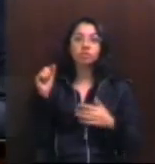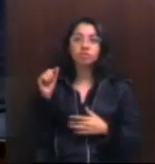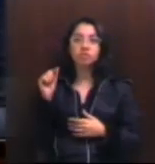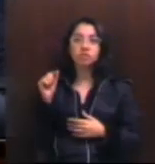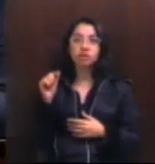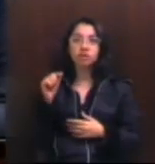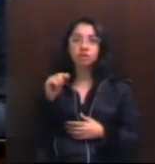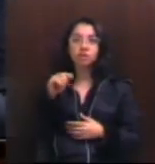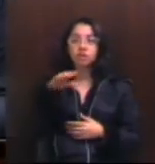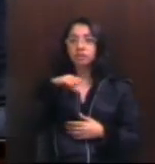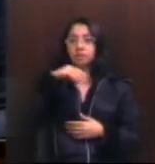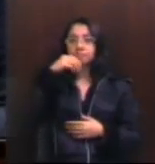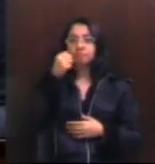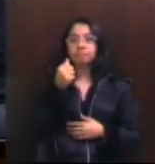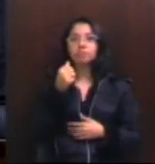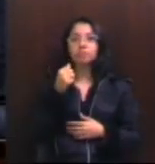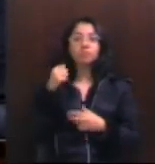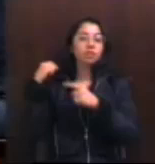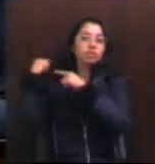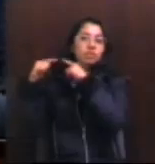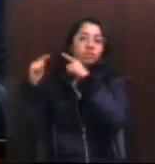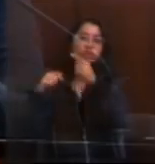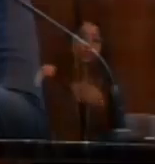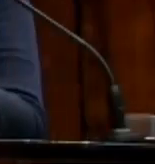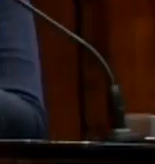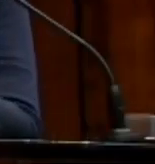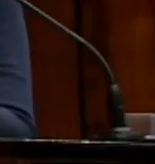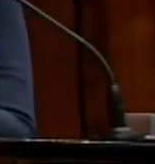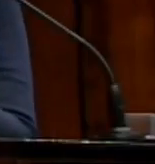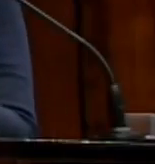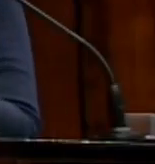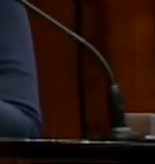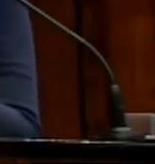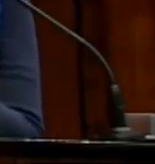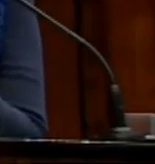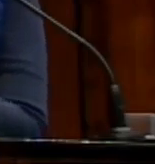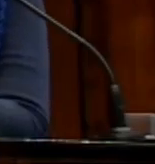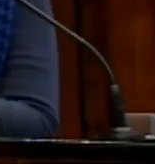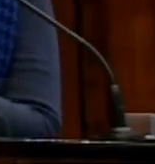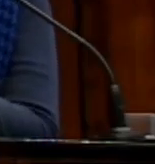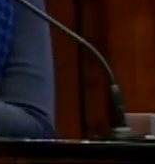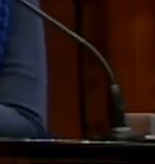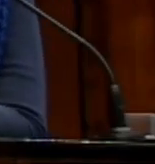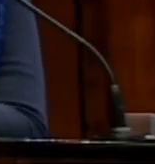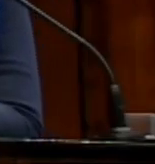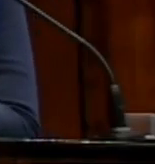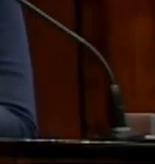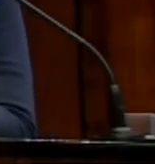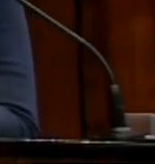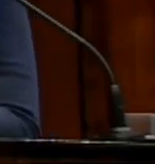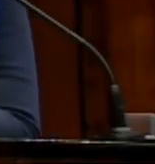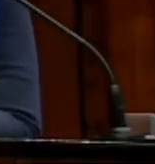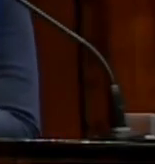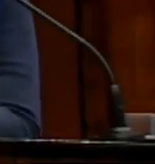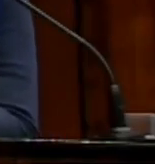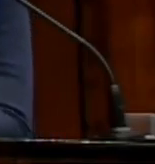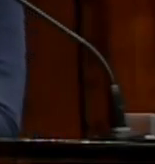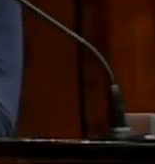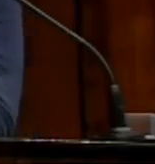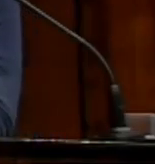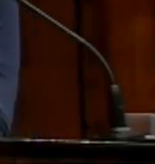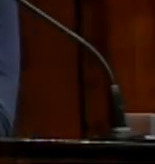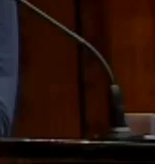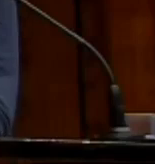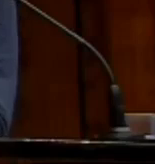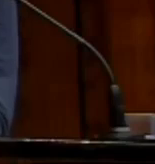que reanimam as gerações que lutam contra o golpe, né, as gerações que, diversas, um pouquinho mais velhas, mas nessa idade essa